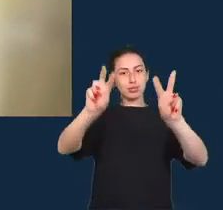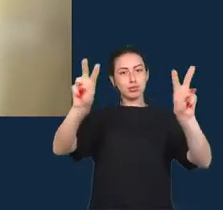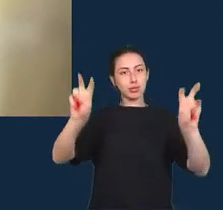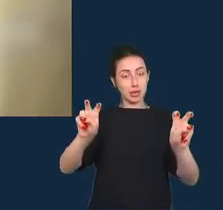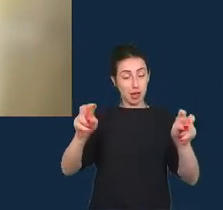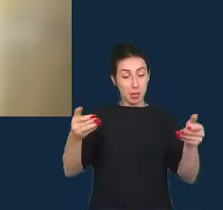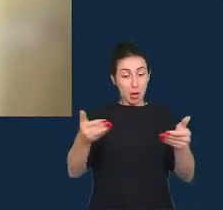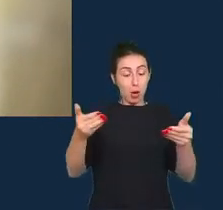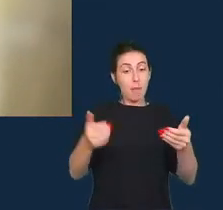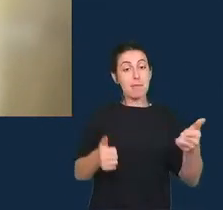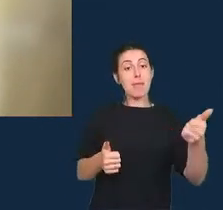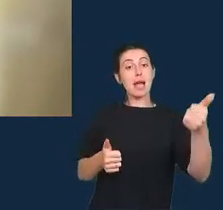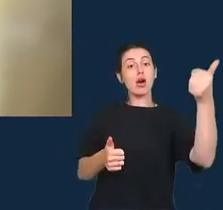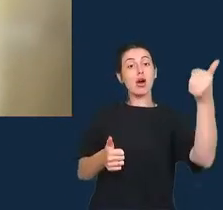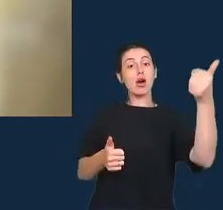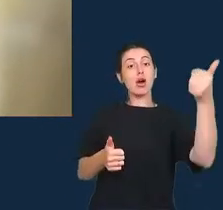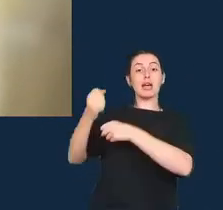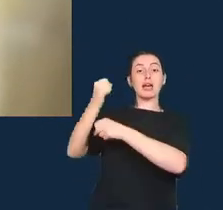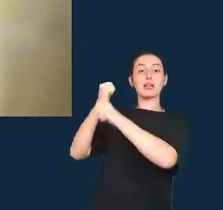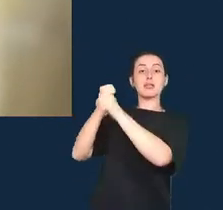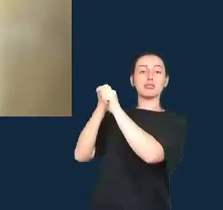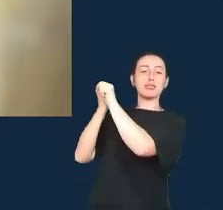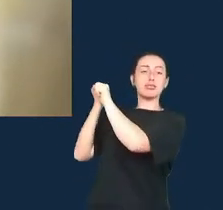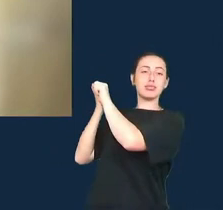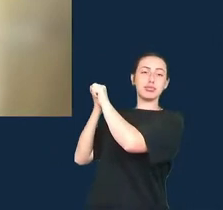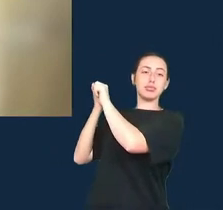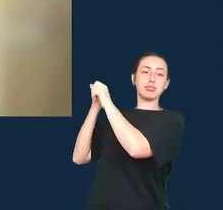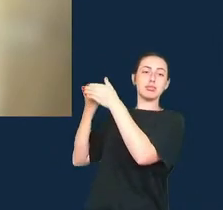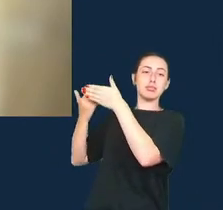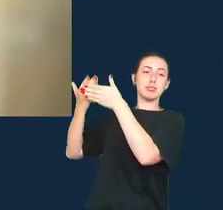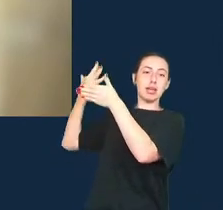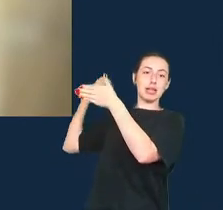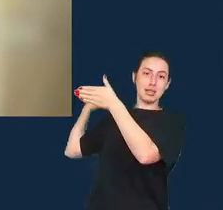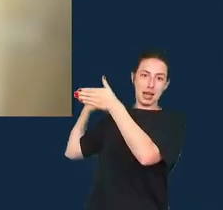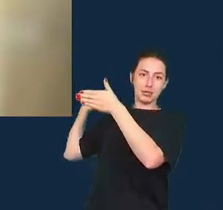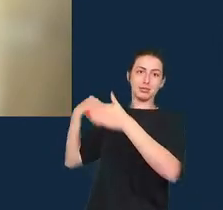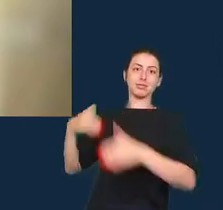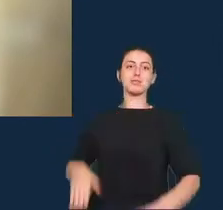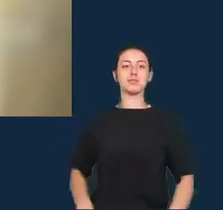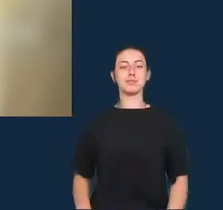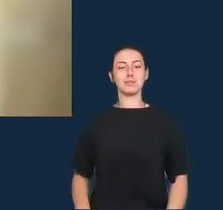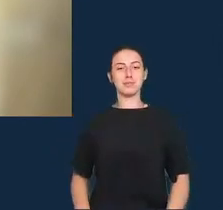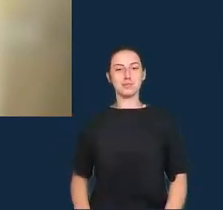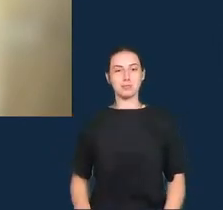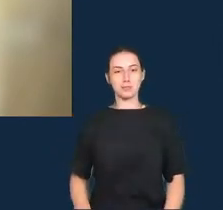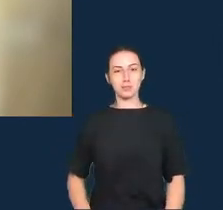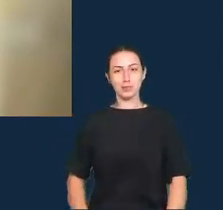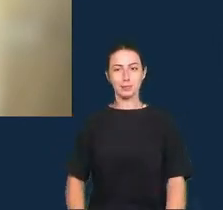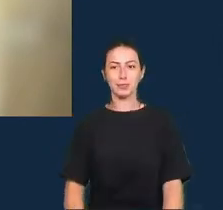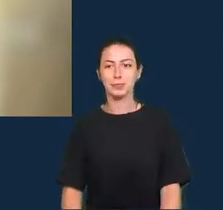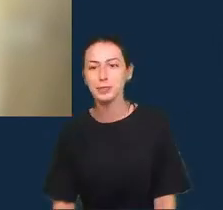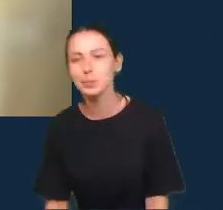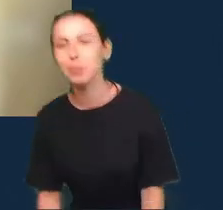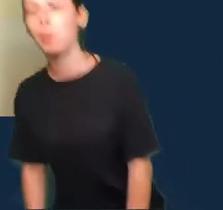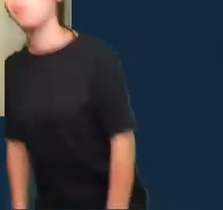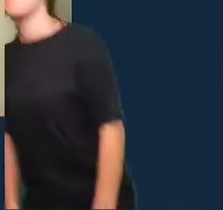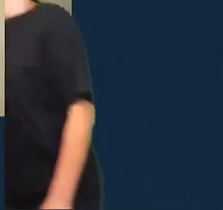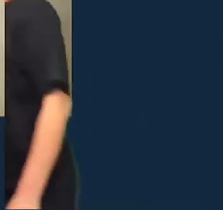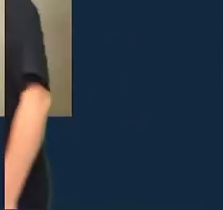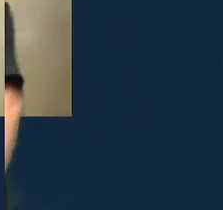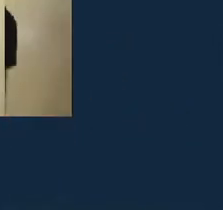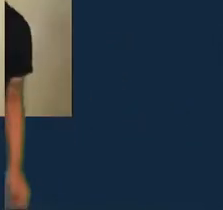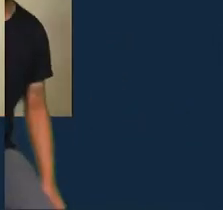a gente não daria o devido valor a esse tipo de coordenação transnacional como temos aqui